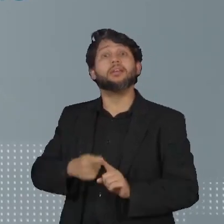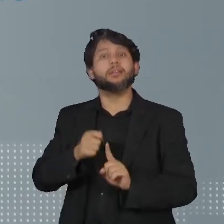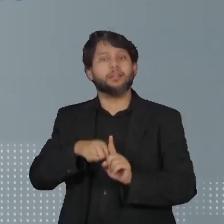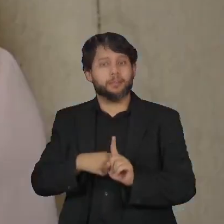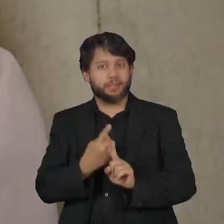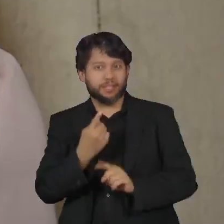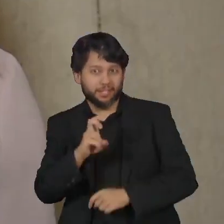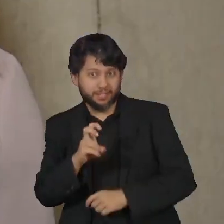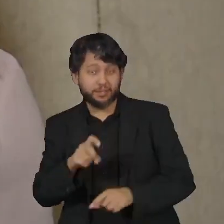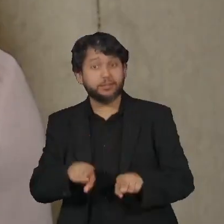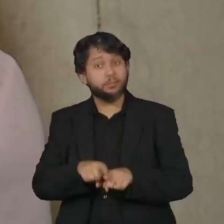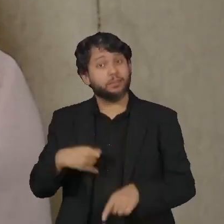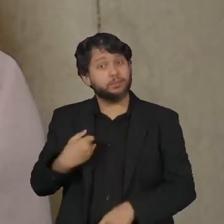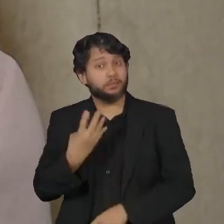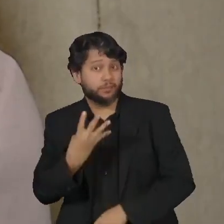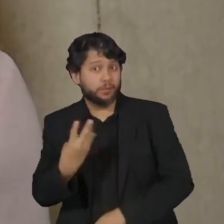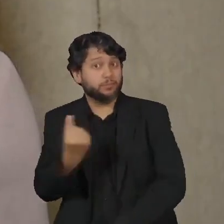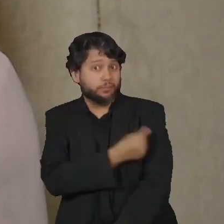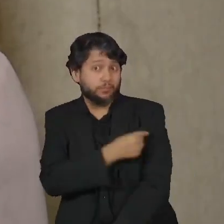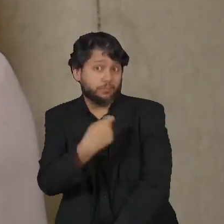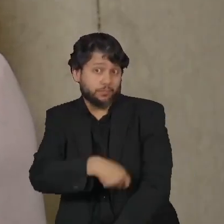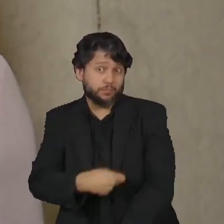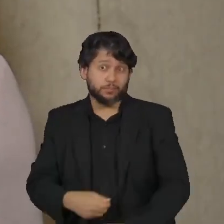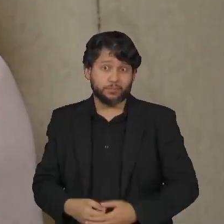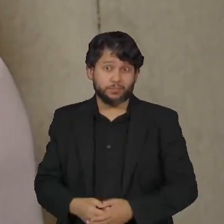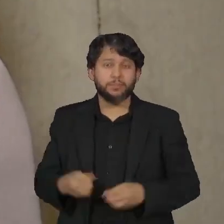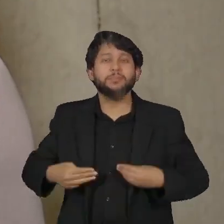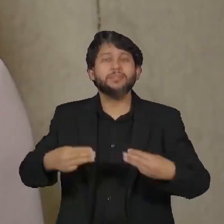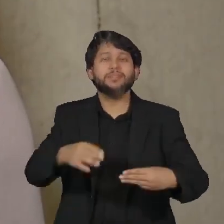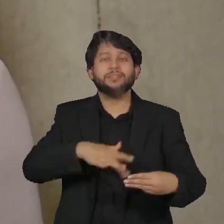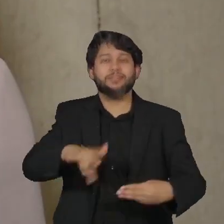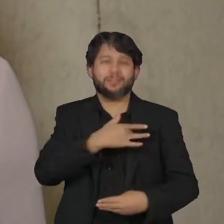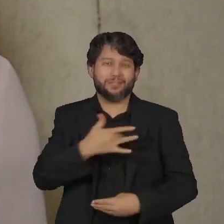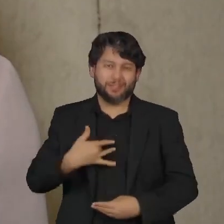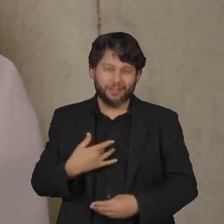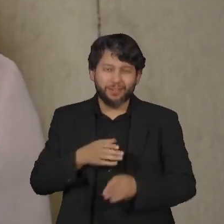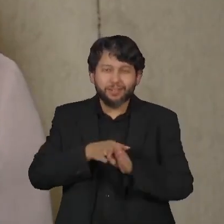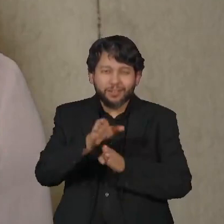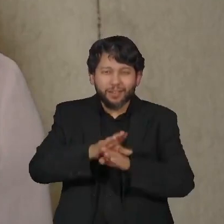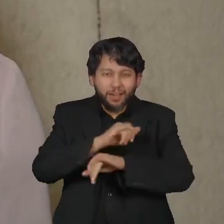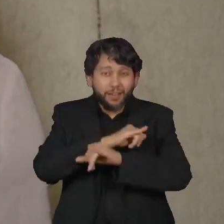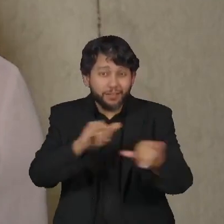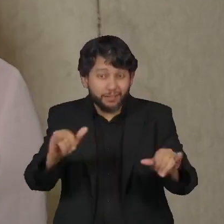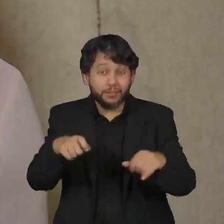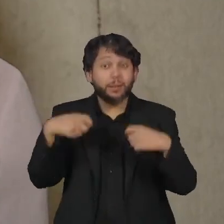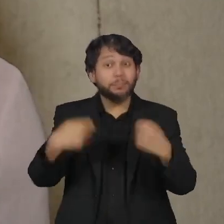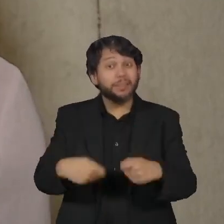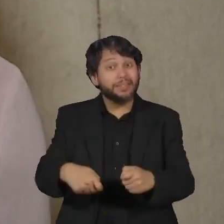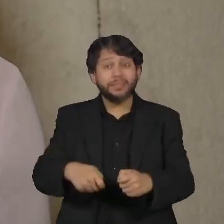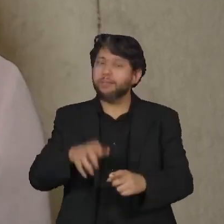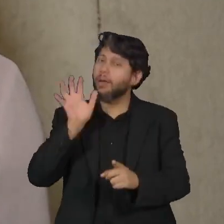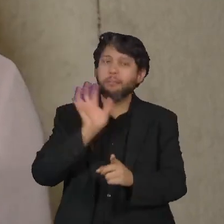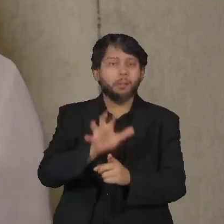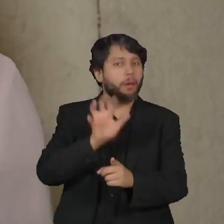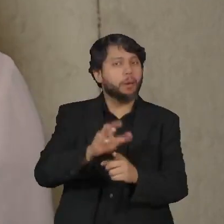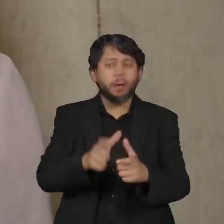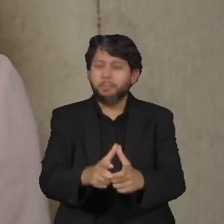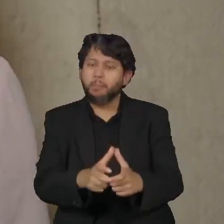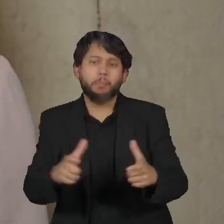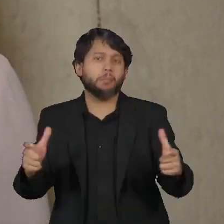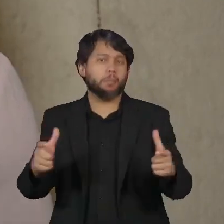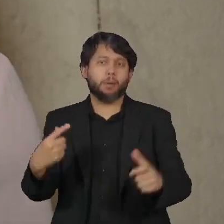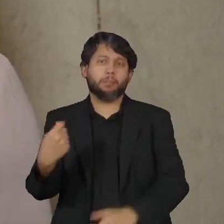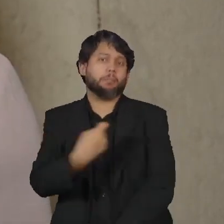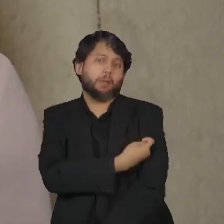quatro anos. Em meio ao surto, o Ministério da Saúde recomenda a ampliação e a intensificação do imunizante